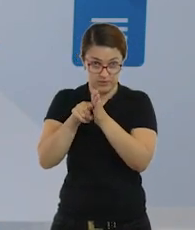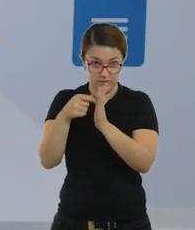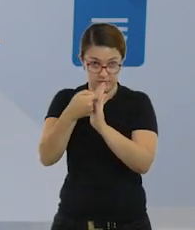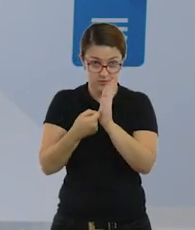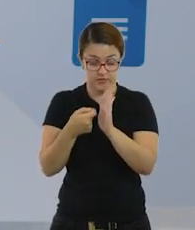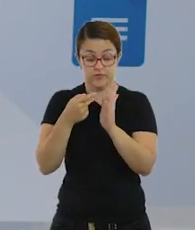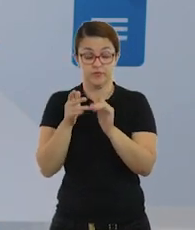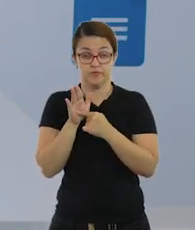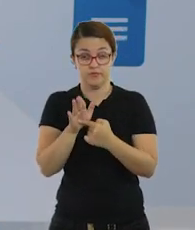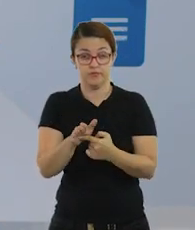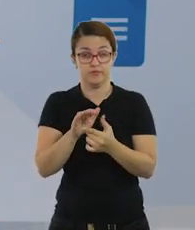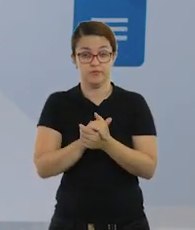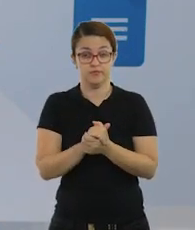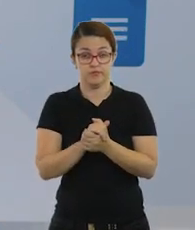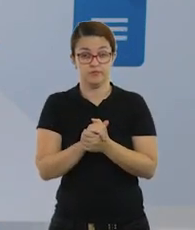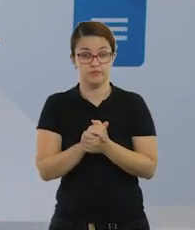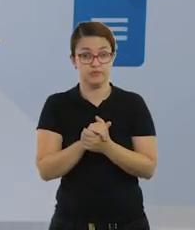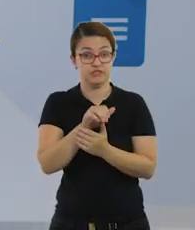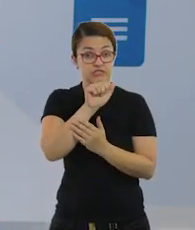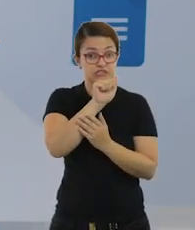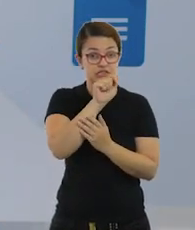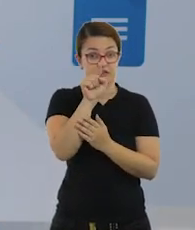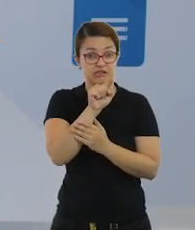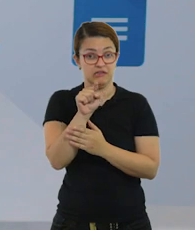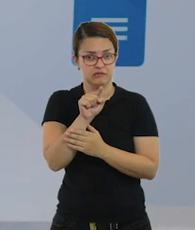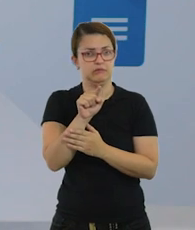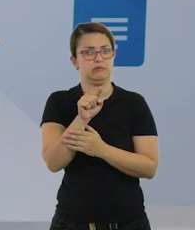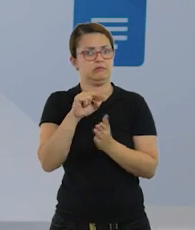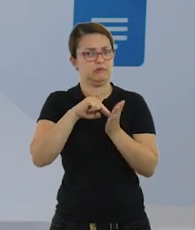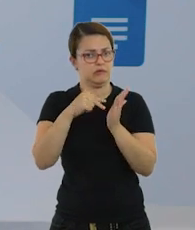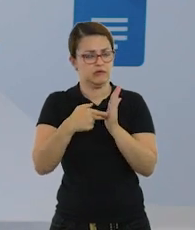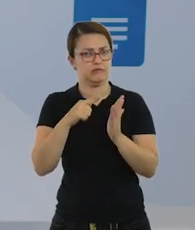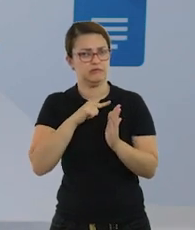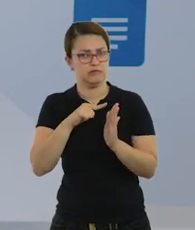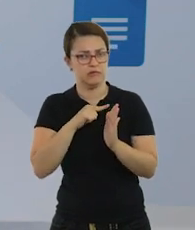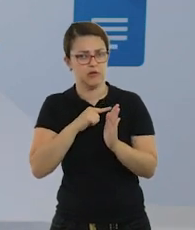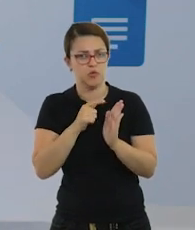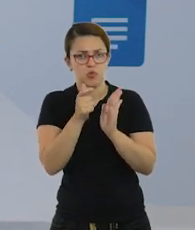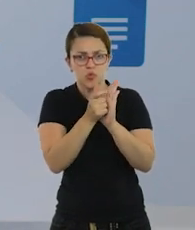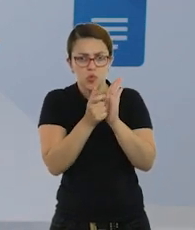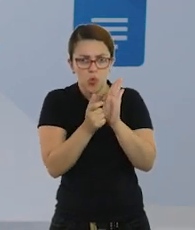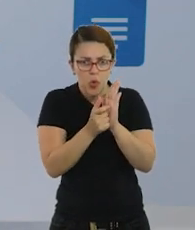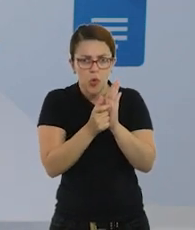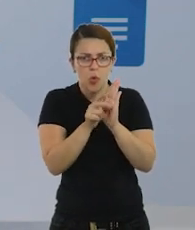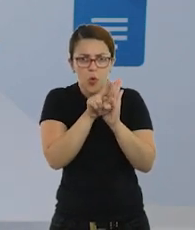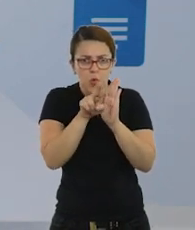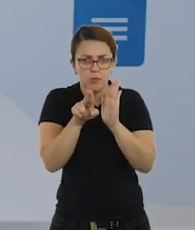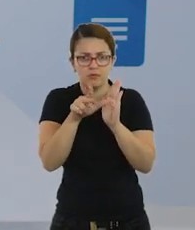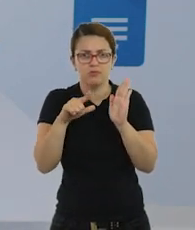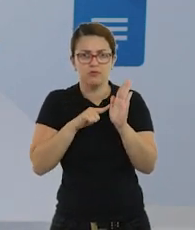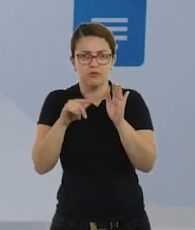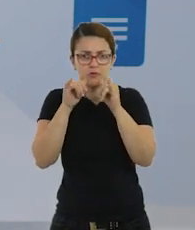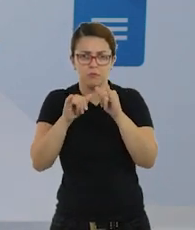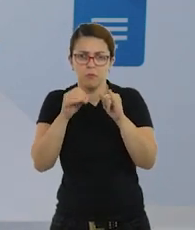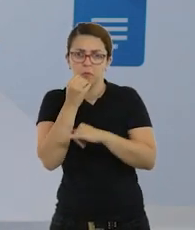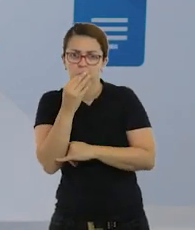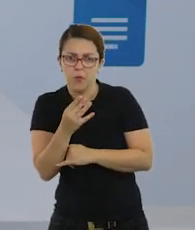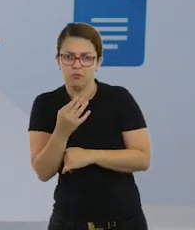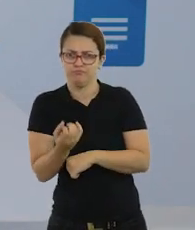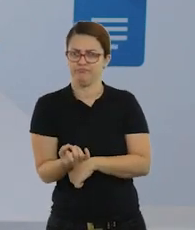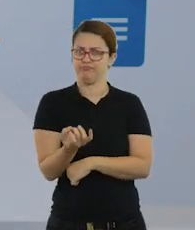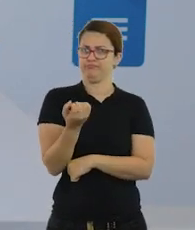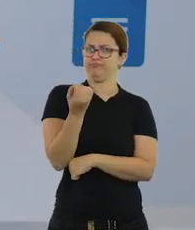assim, de A a Z tenho algo a dizer. Cada nome tem seu recado. Bom, esquisito,